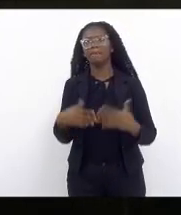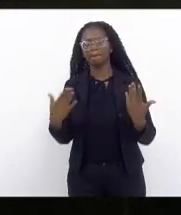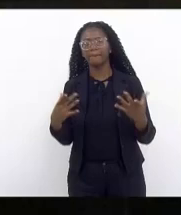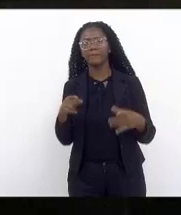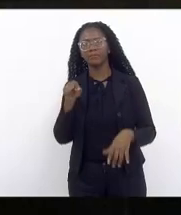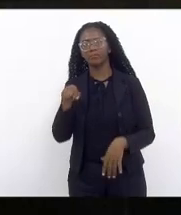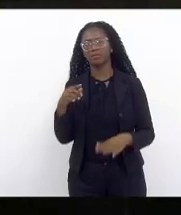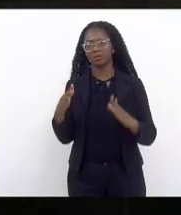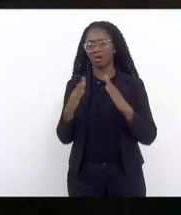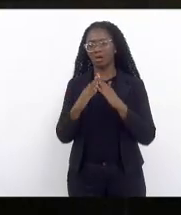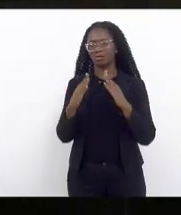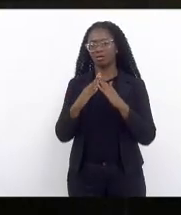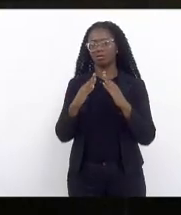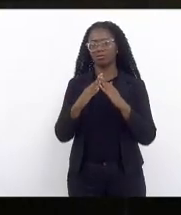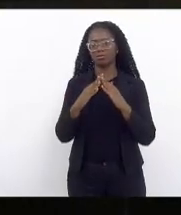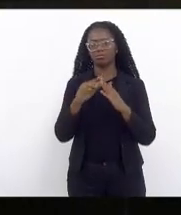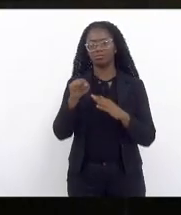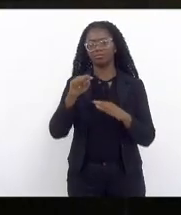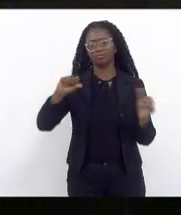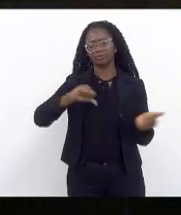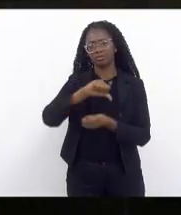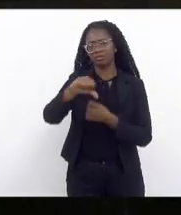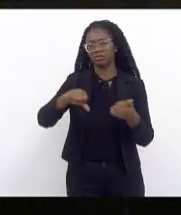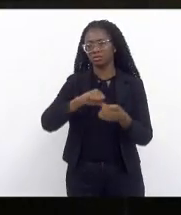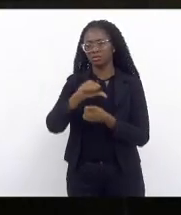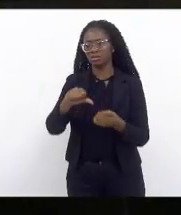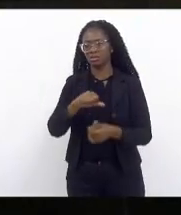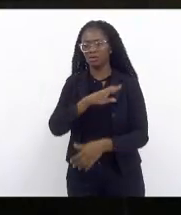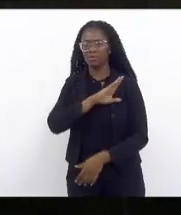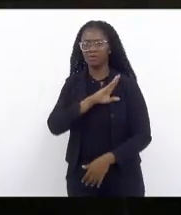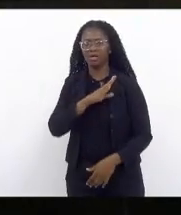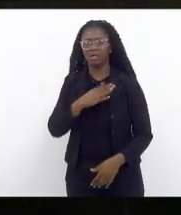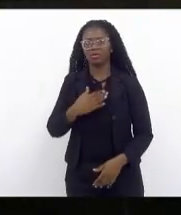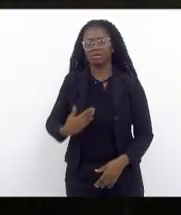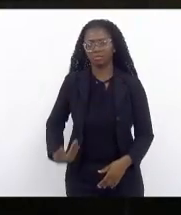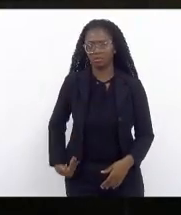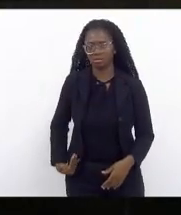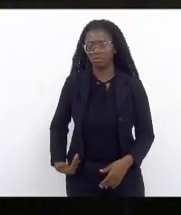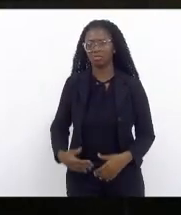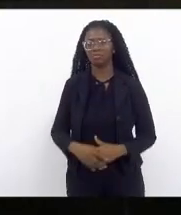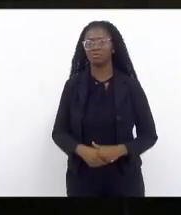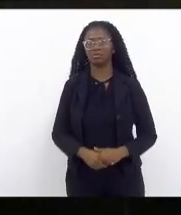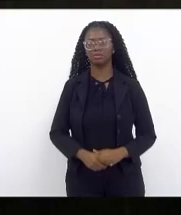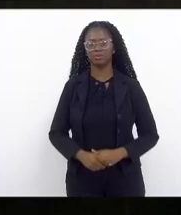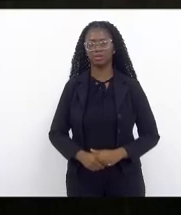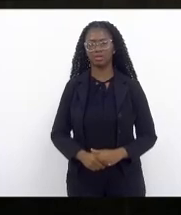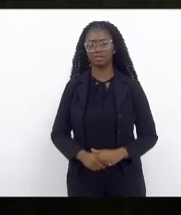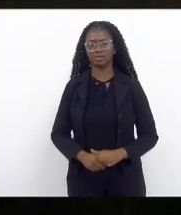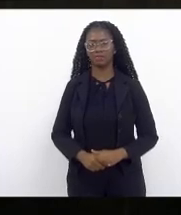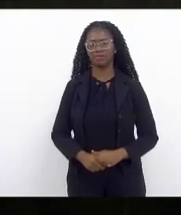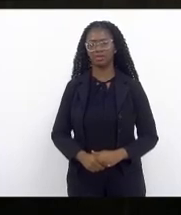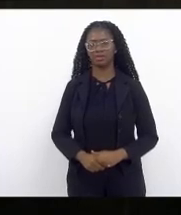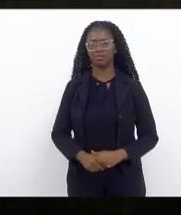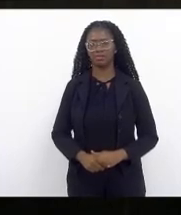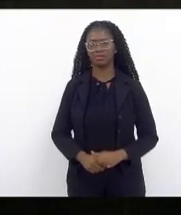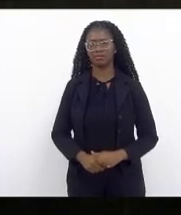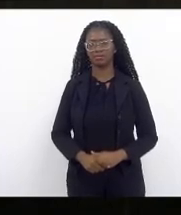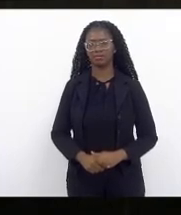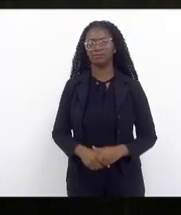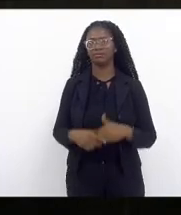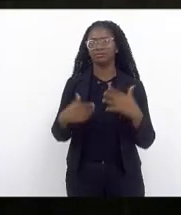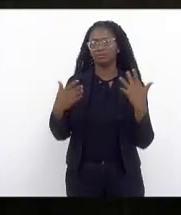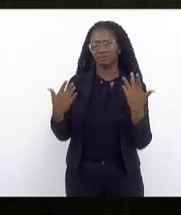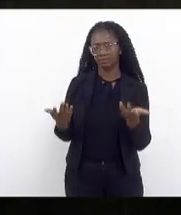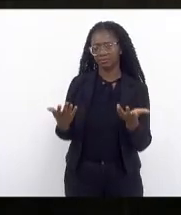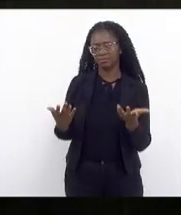casa também fez e reforma no serviço público é um caminho para essa mudança com isso agora em